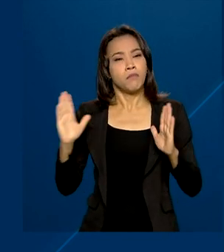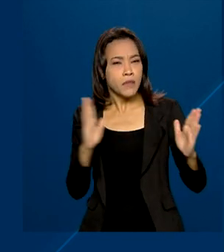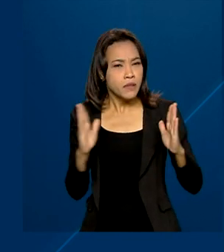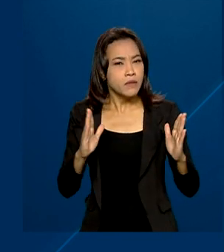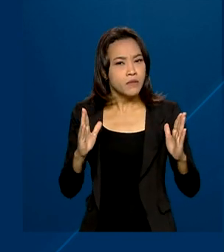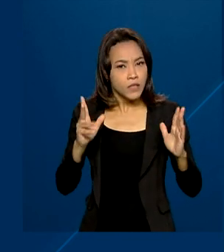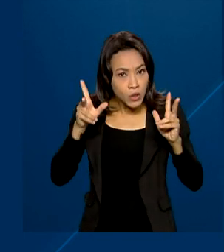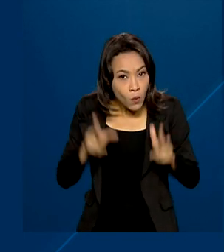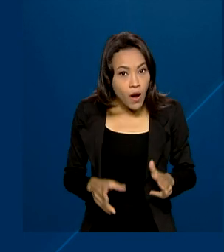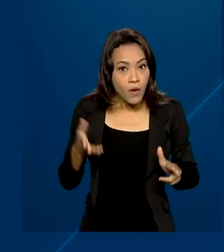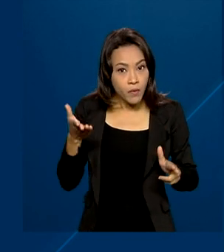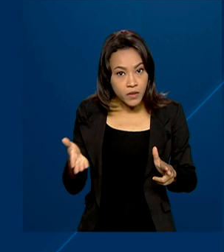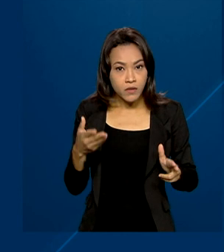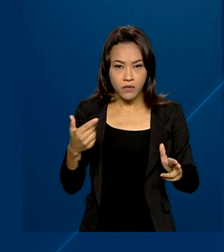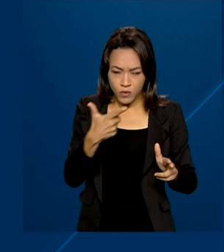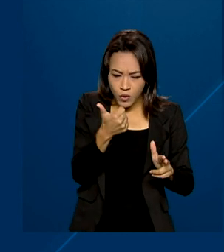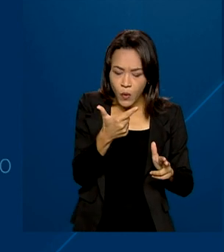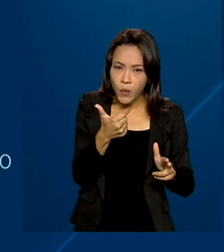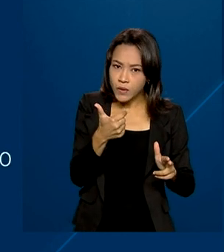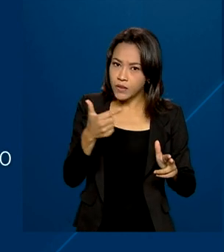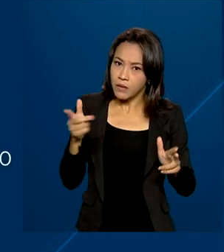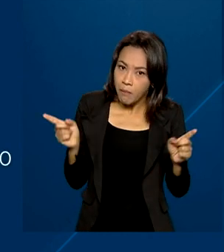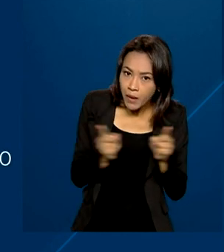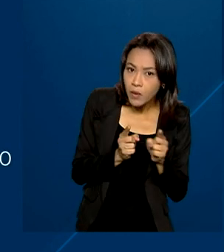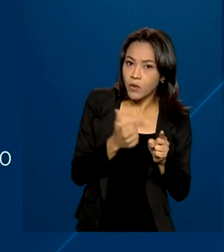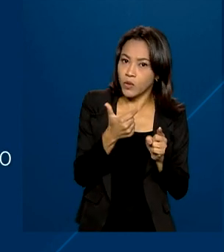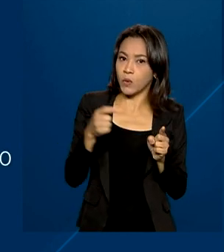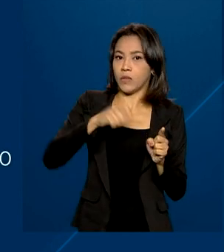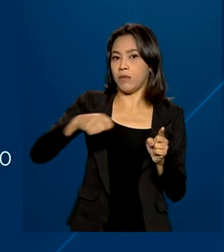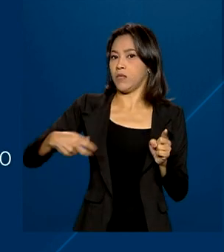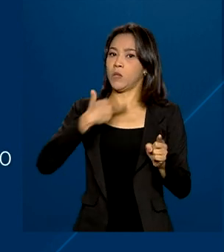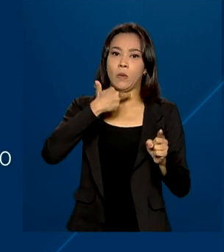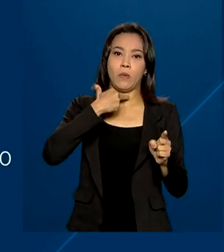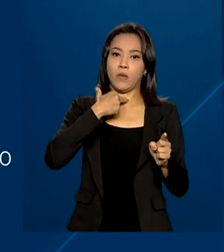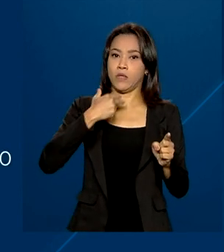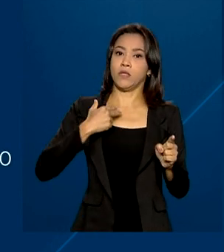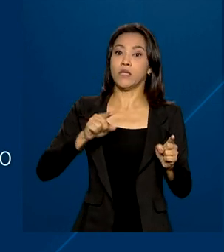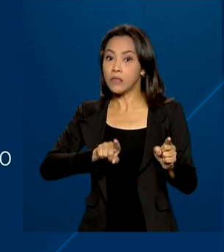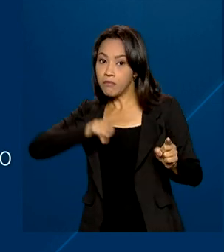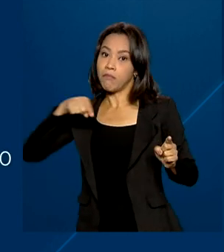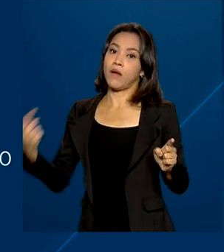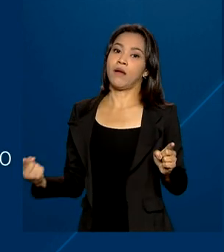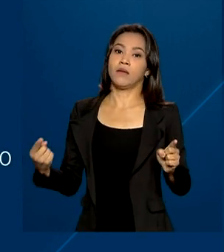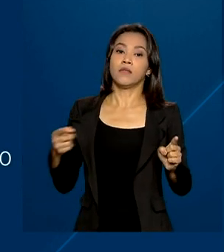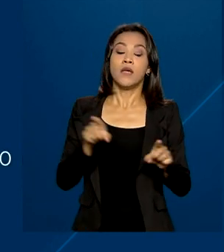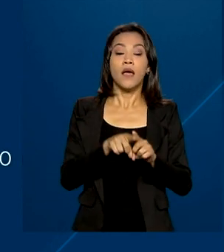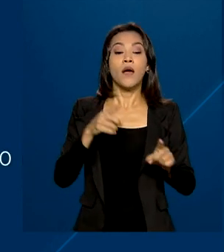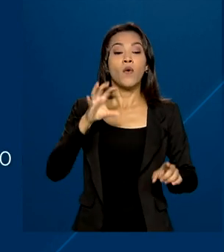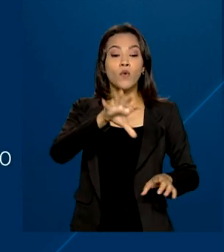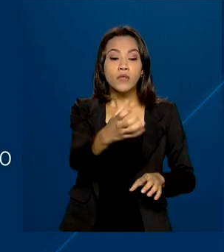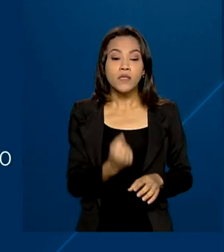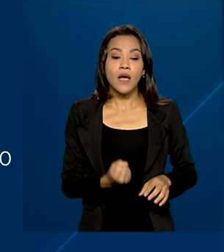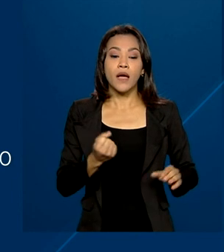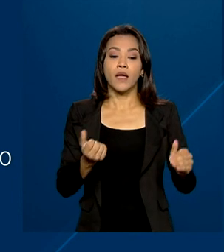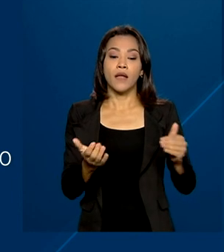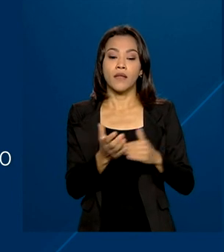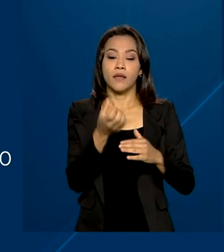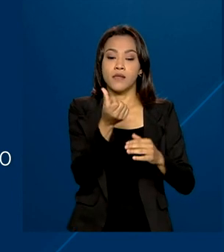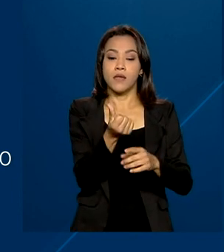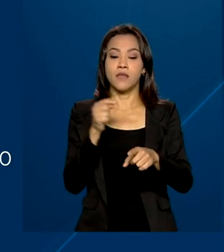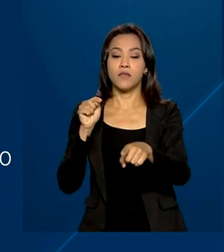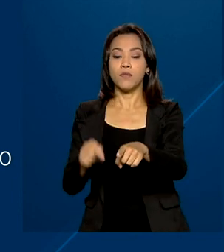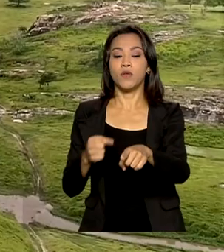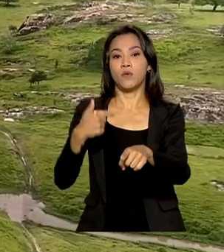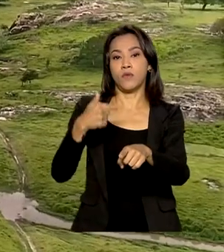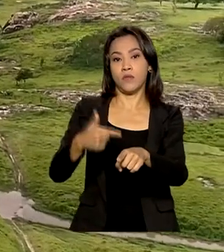inferior a 12 meses. O valor máximo para retirada é de R$ 6.220.